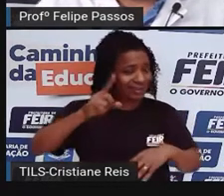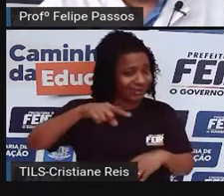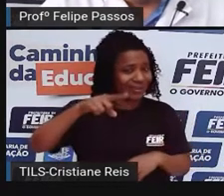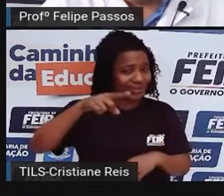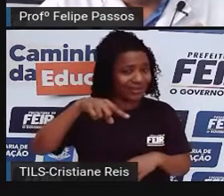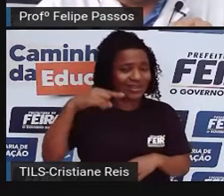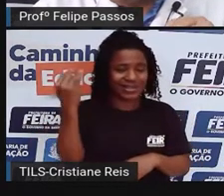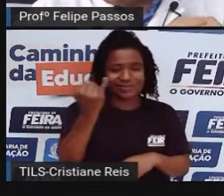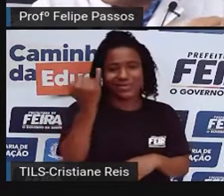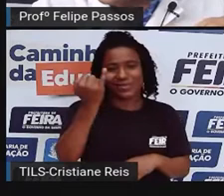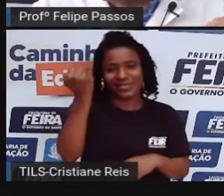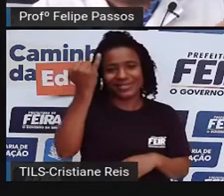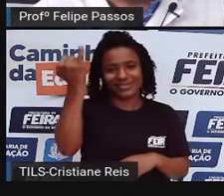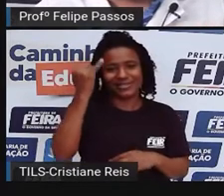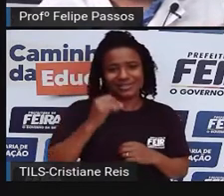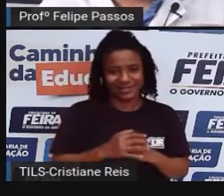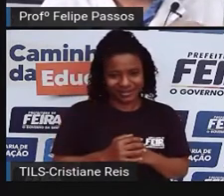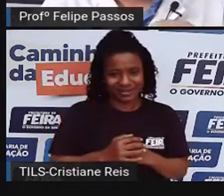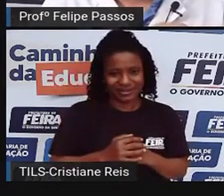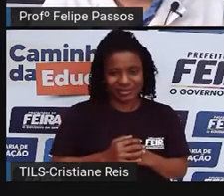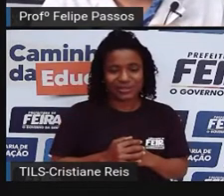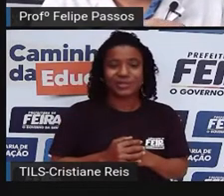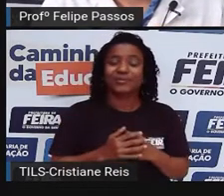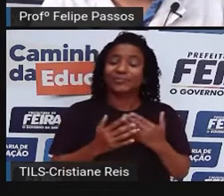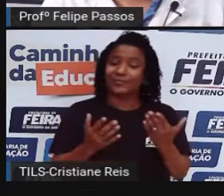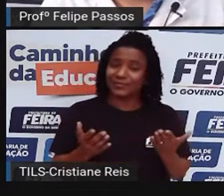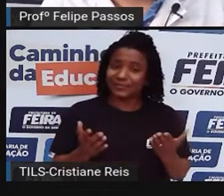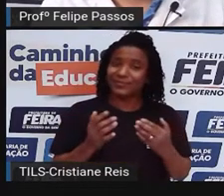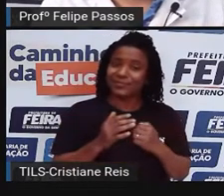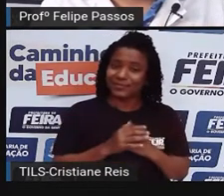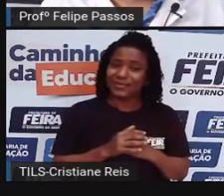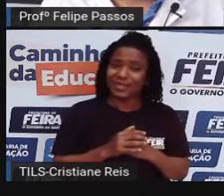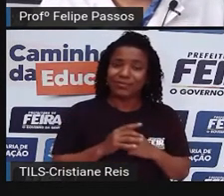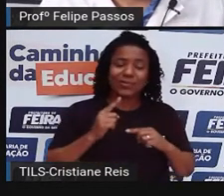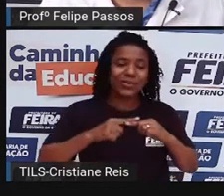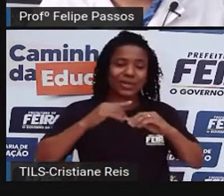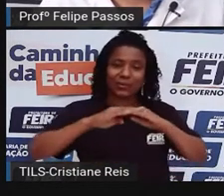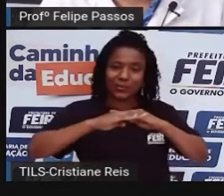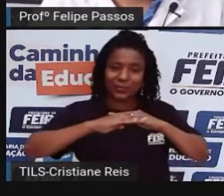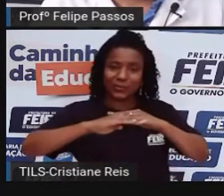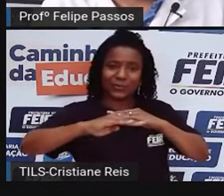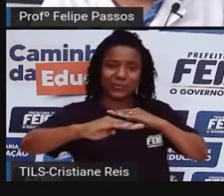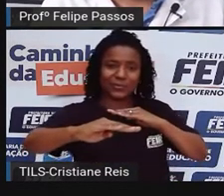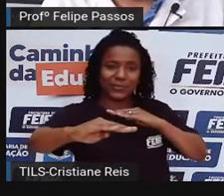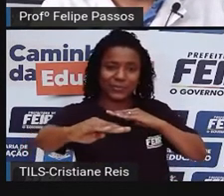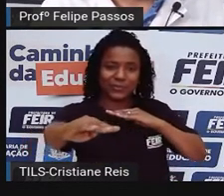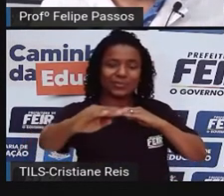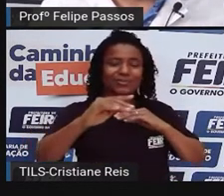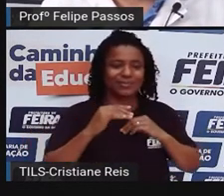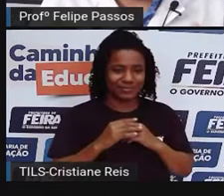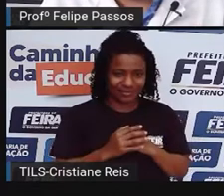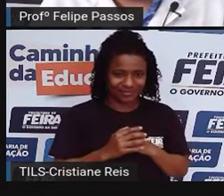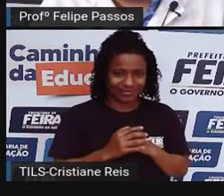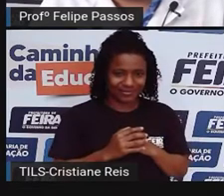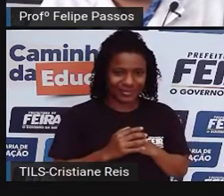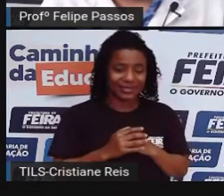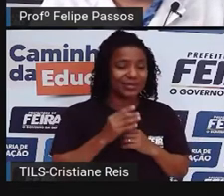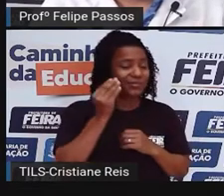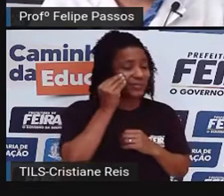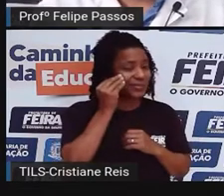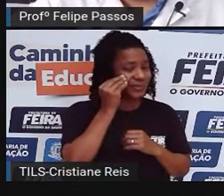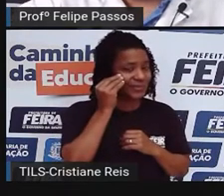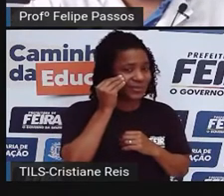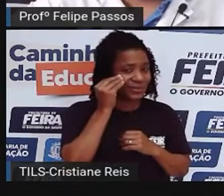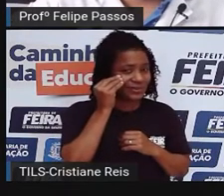relevo, alterou aquela superfície para facilitar o transporte, para indicar o caminho. Se você tem uma estrada,